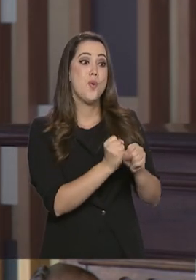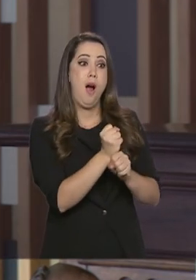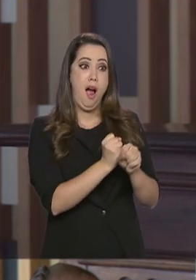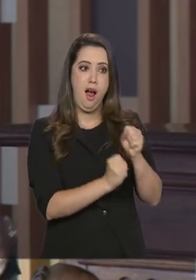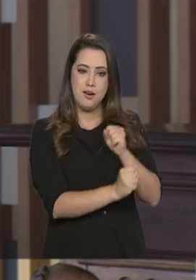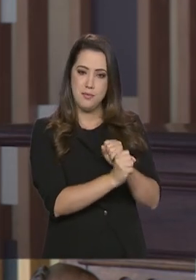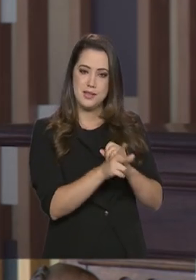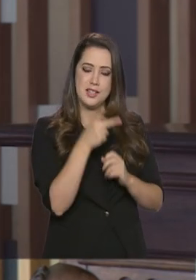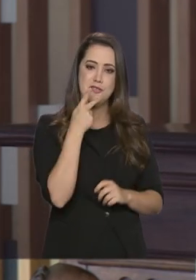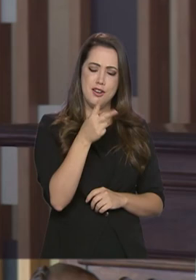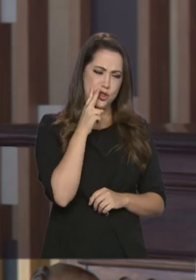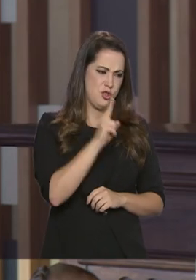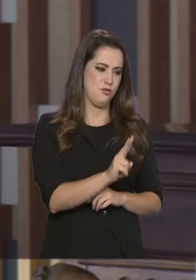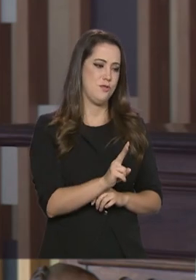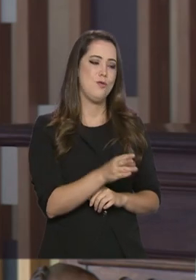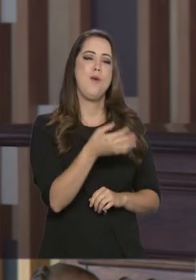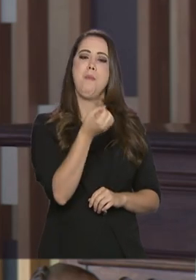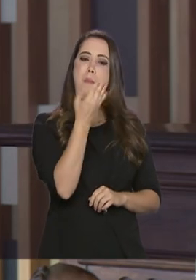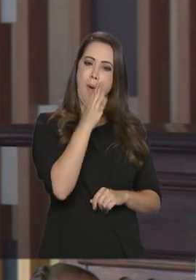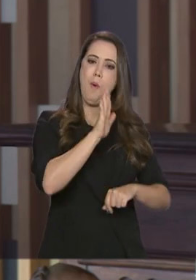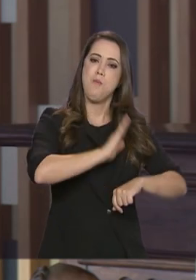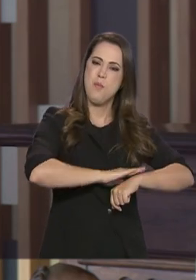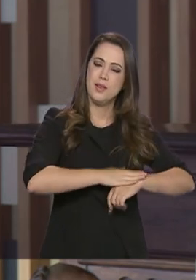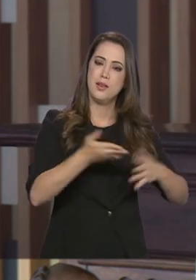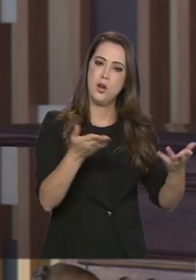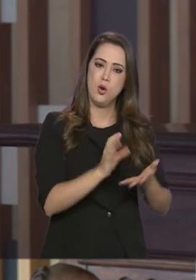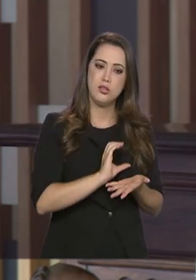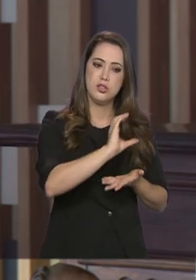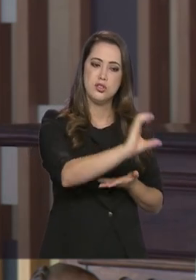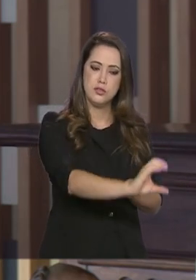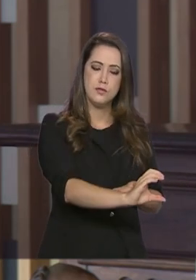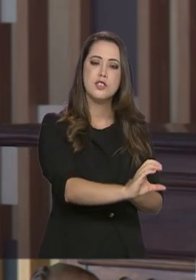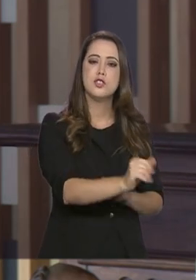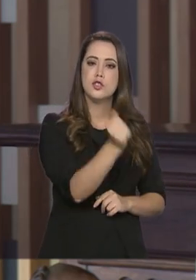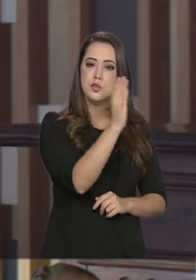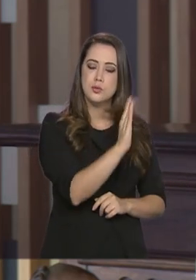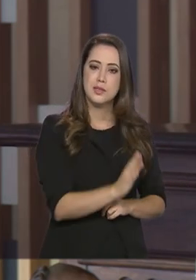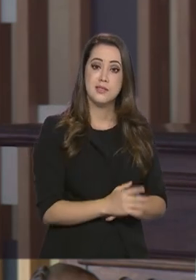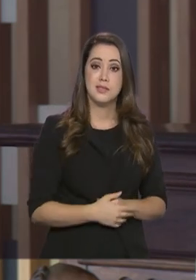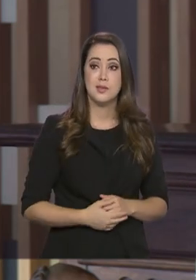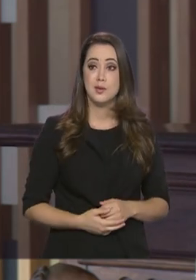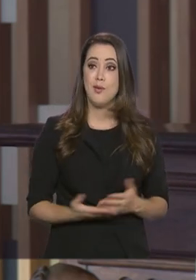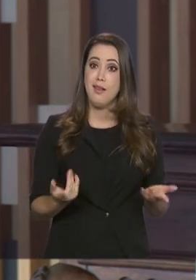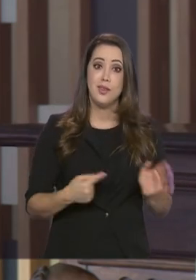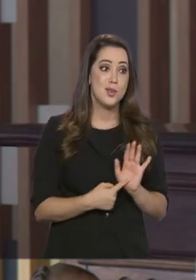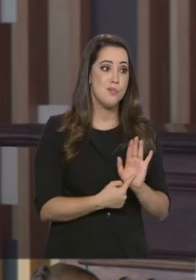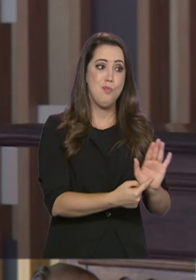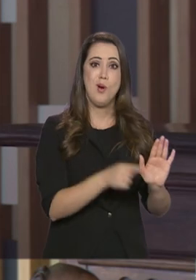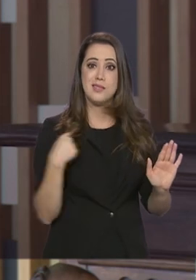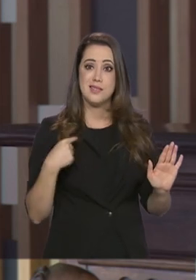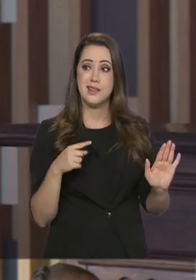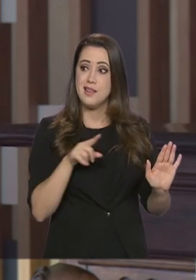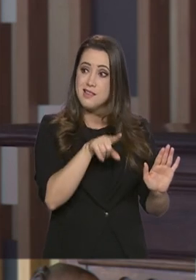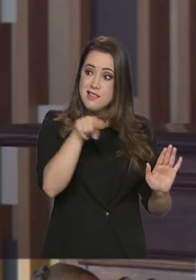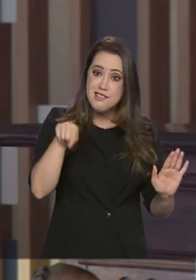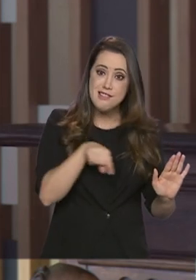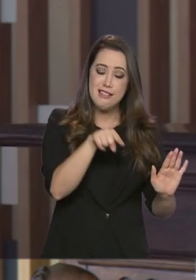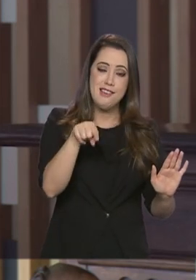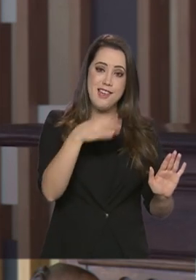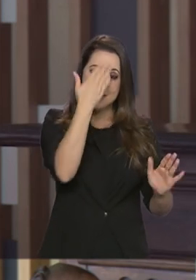concluímos que é o momento de investir no Brasil. Então, isso é uma demonstração de confiança extraordinária. Por quê? Porque reflete não só